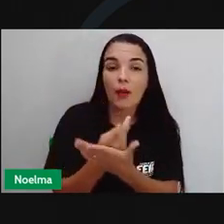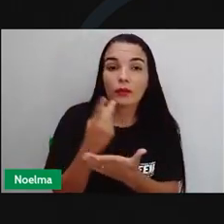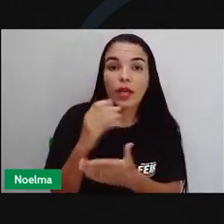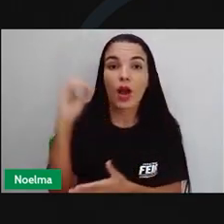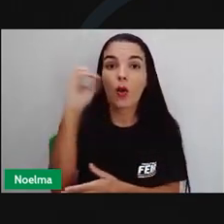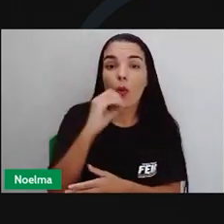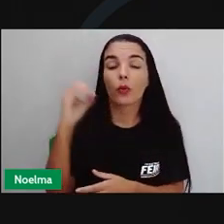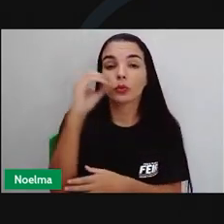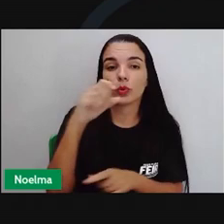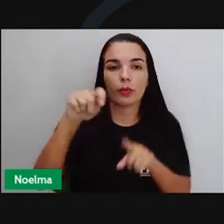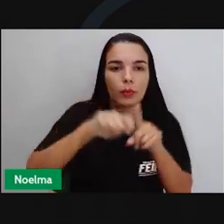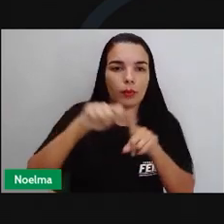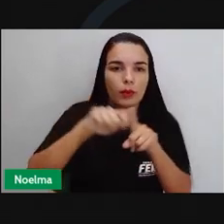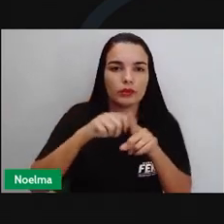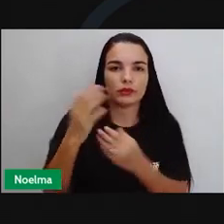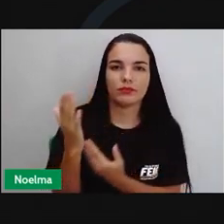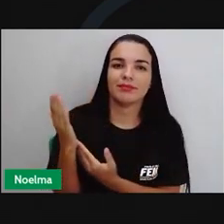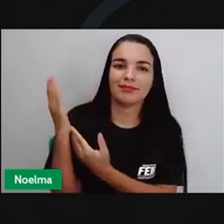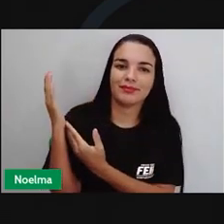Blumenau.